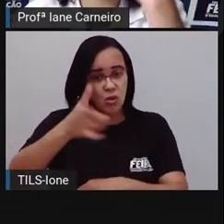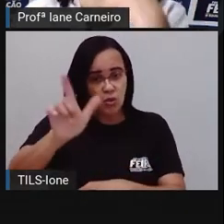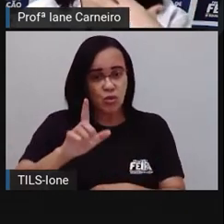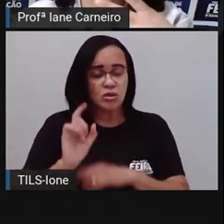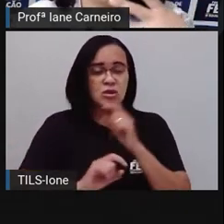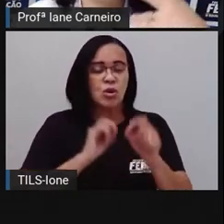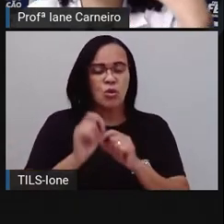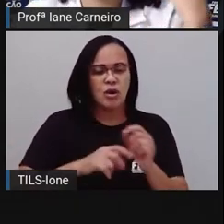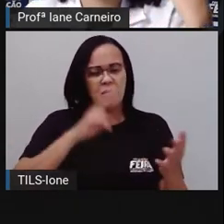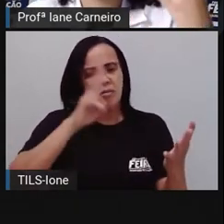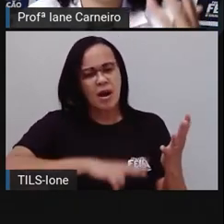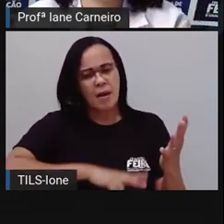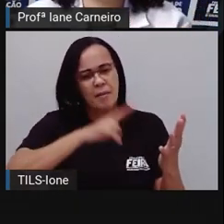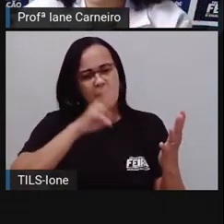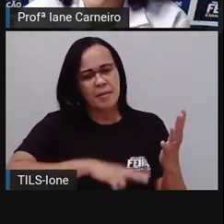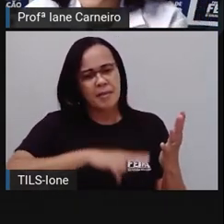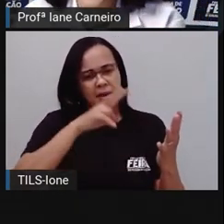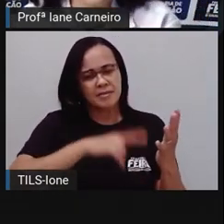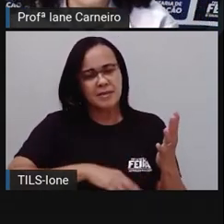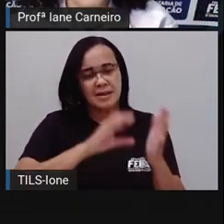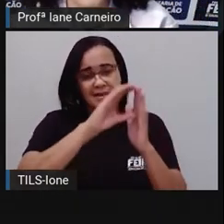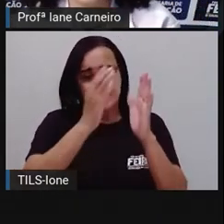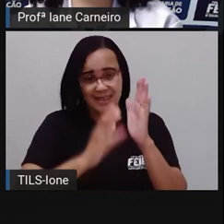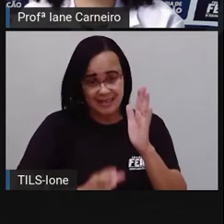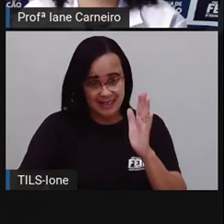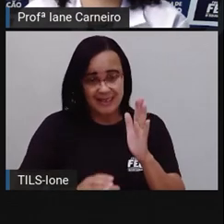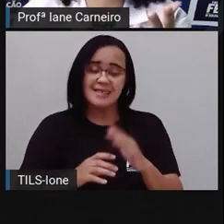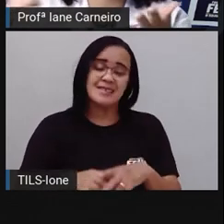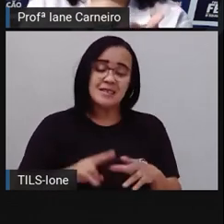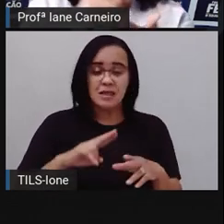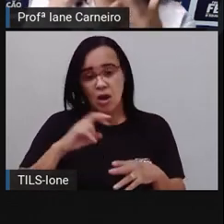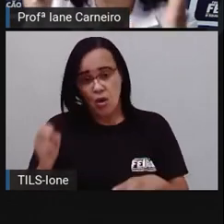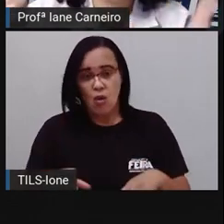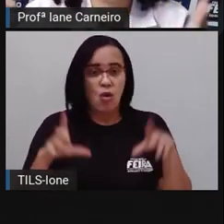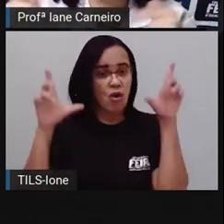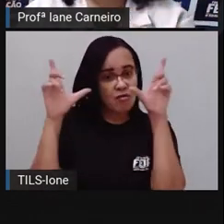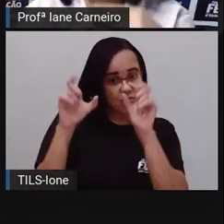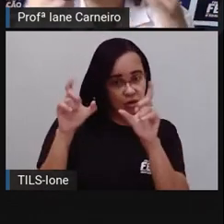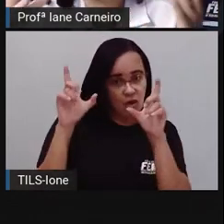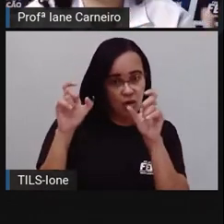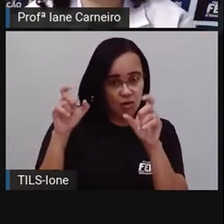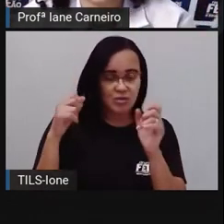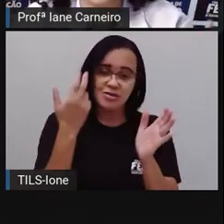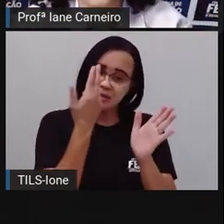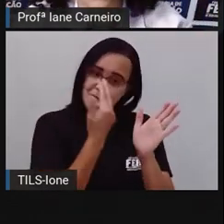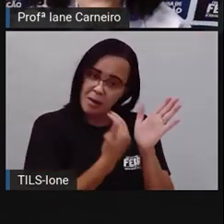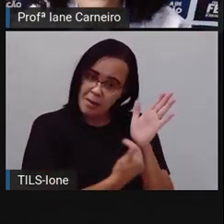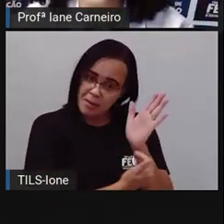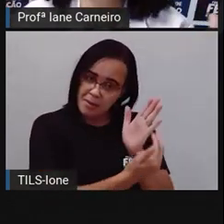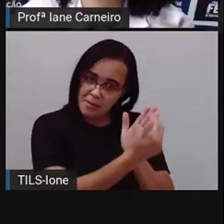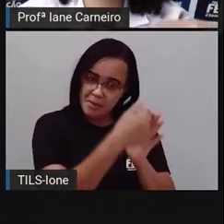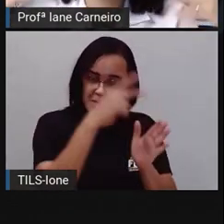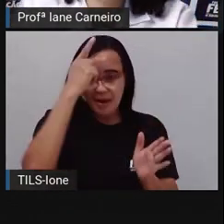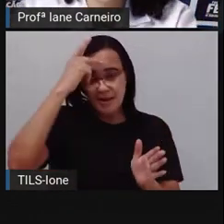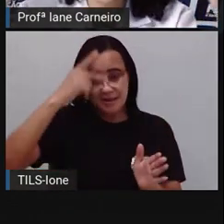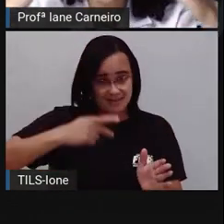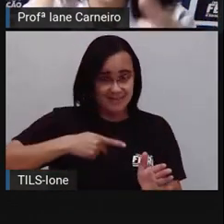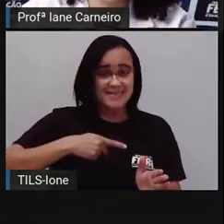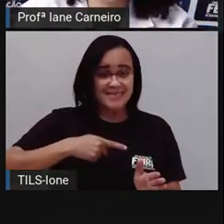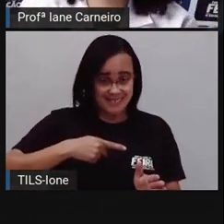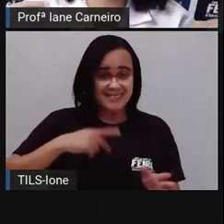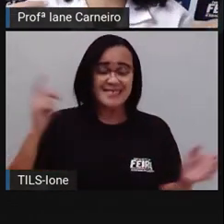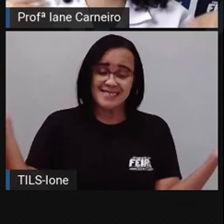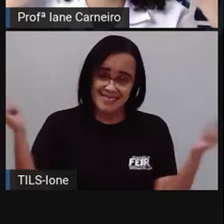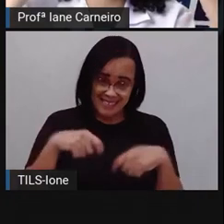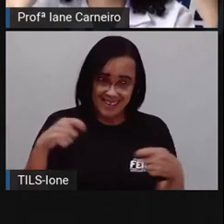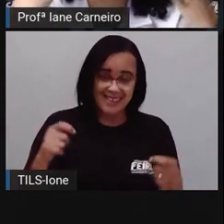Olhar o seu rosto, as suas características, pegar uma foto sua e ir desenhando, fazer seu autorretrato, tá bom? Com tudo aquilo que